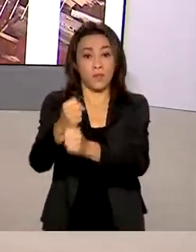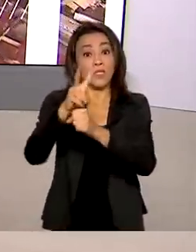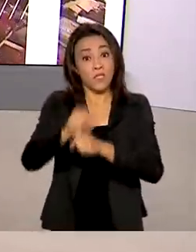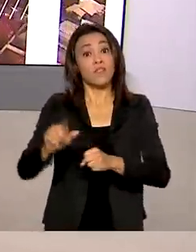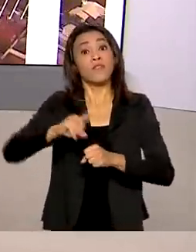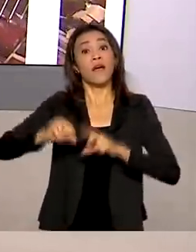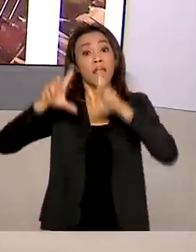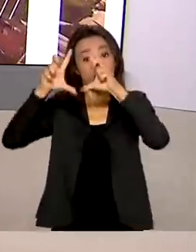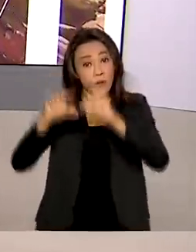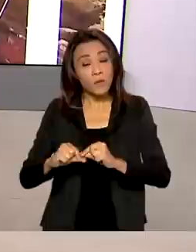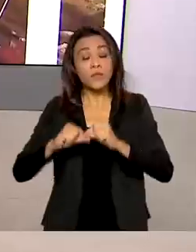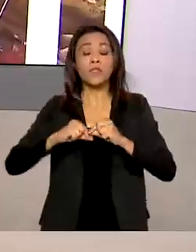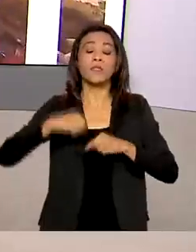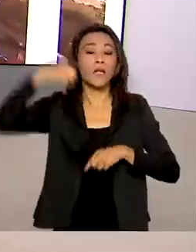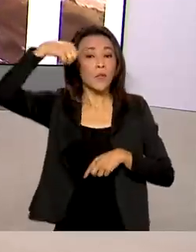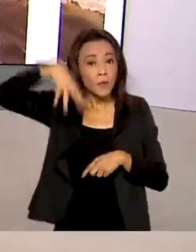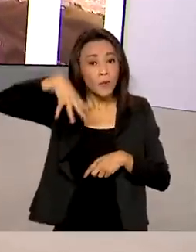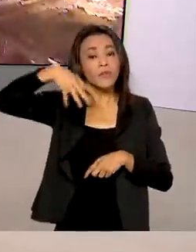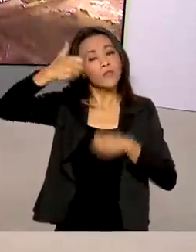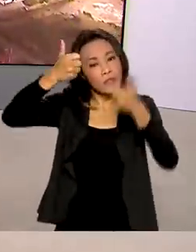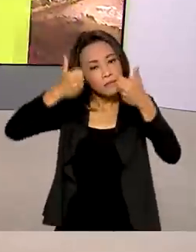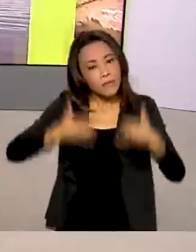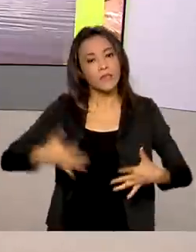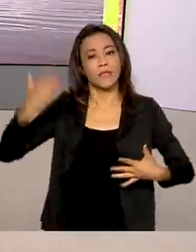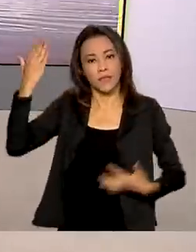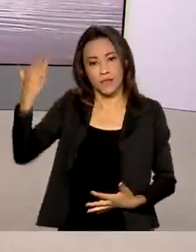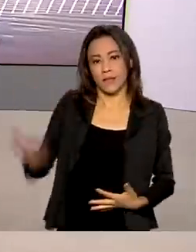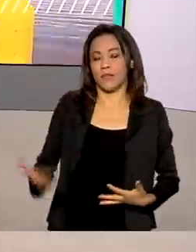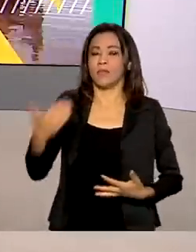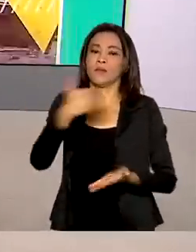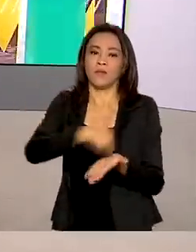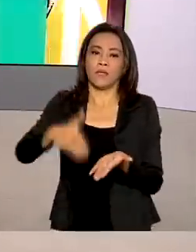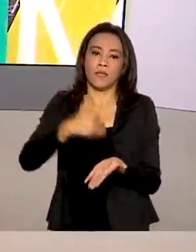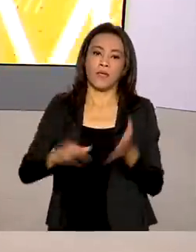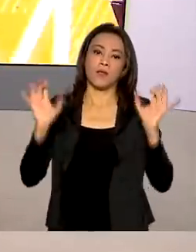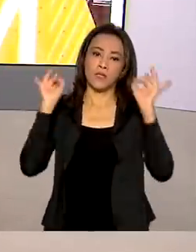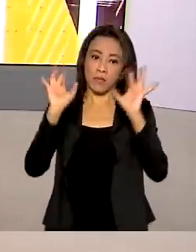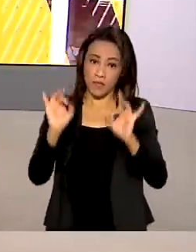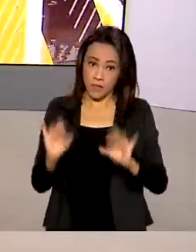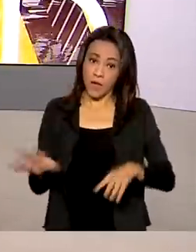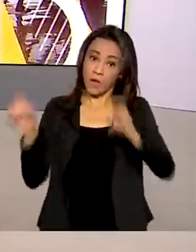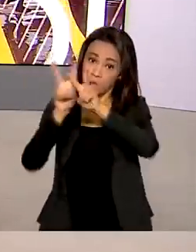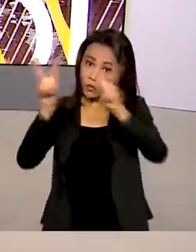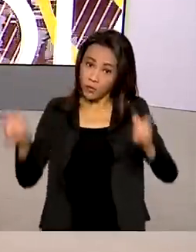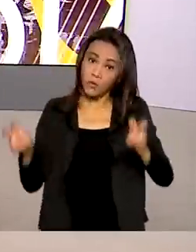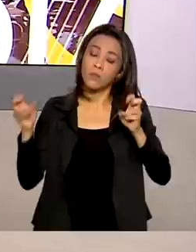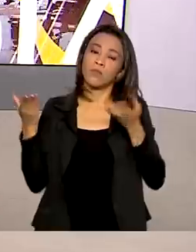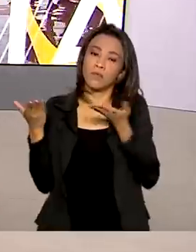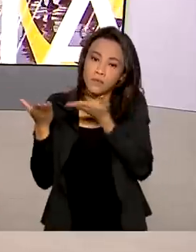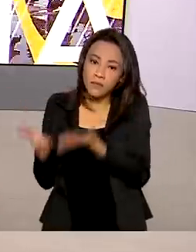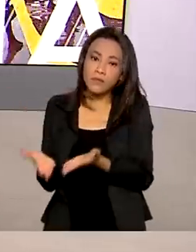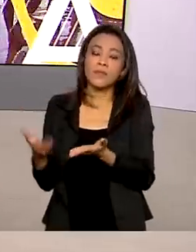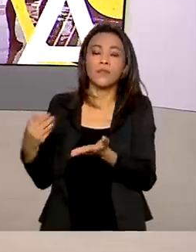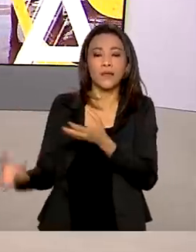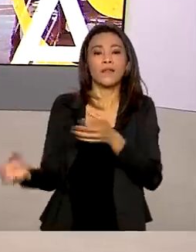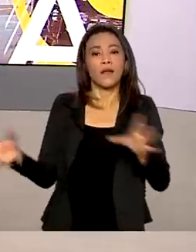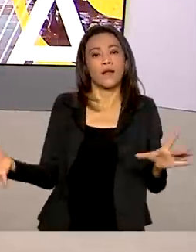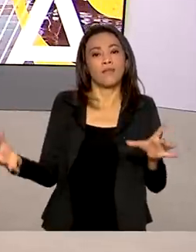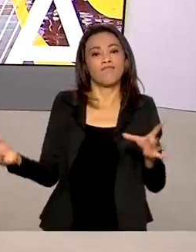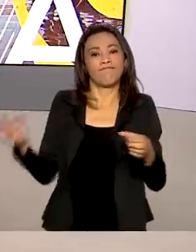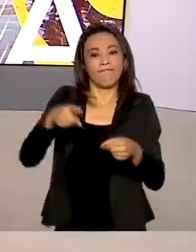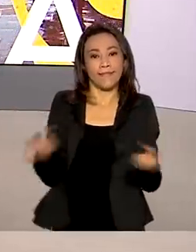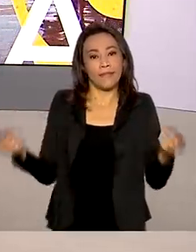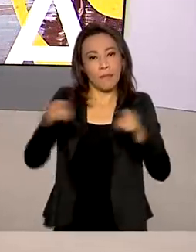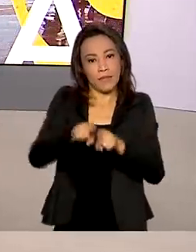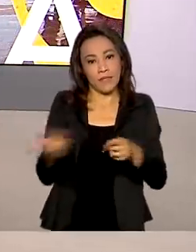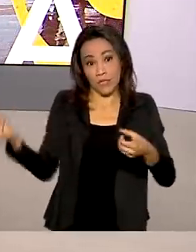redução na conta de luz, como explica o secretário especial de desestatização, desinvestimento e mercados do Ministério da Economia,